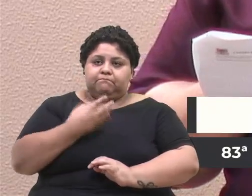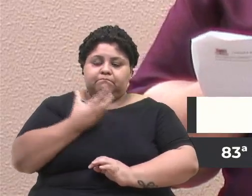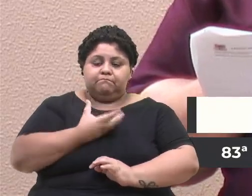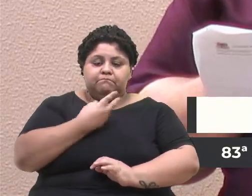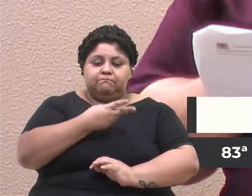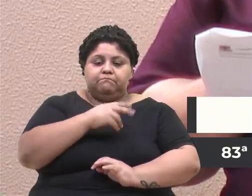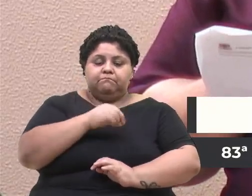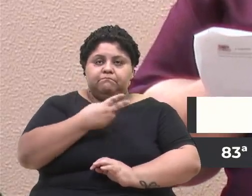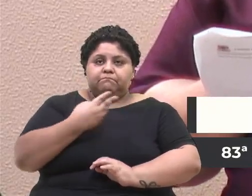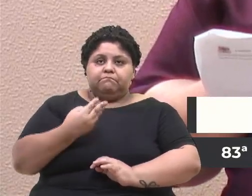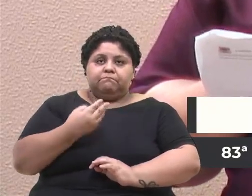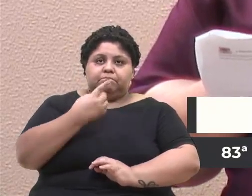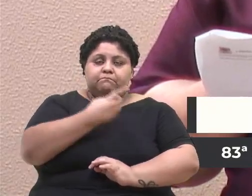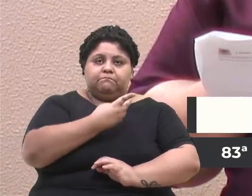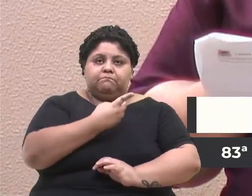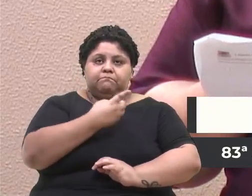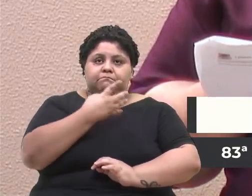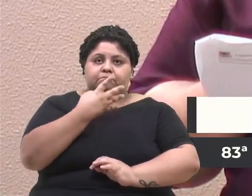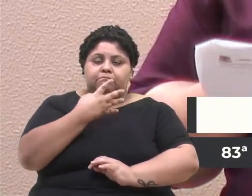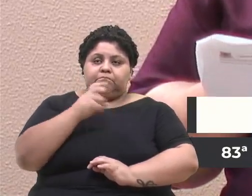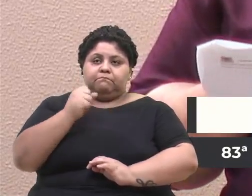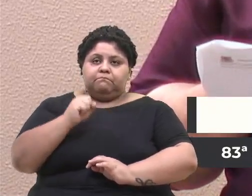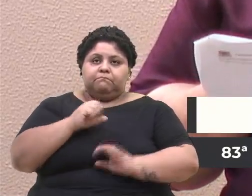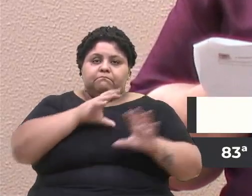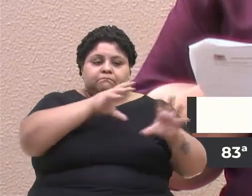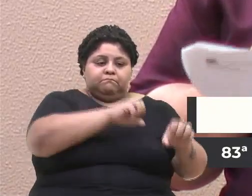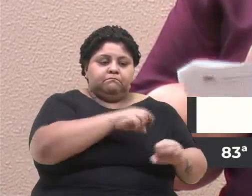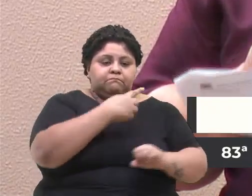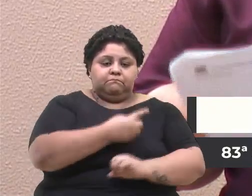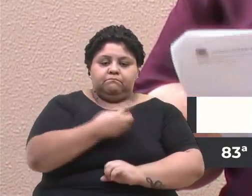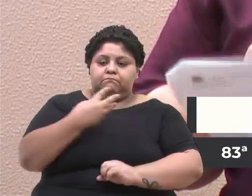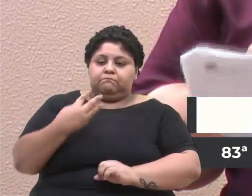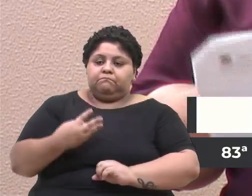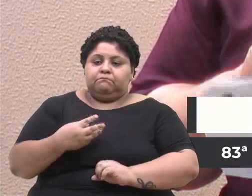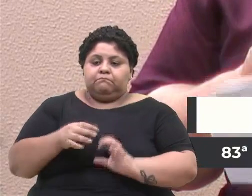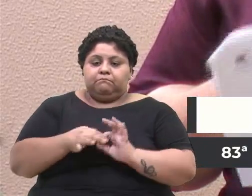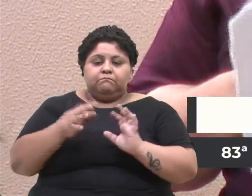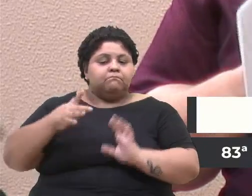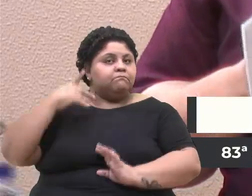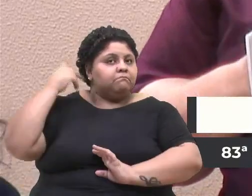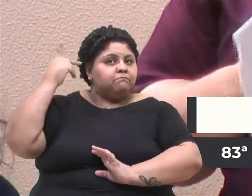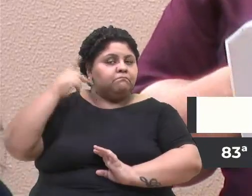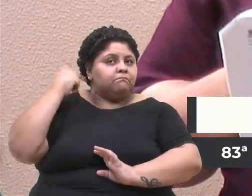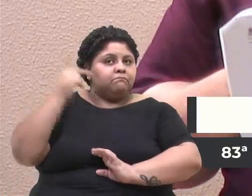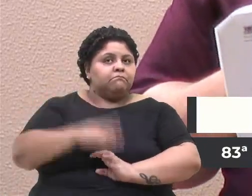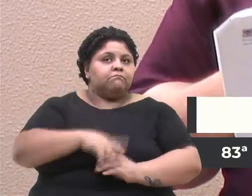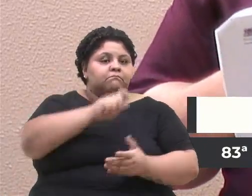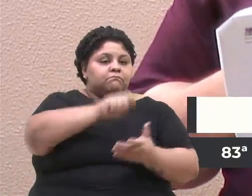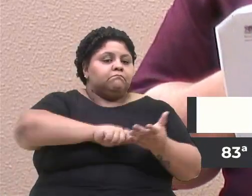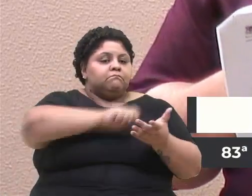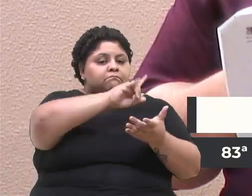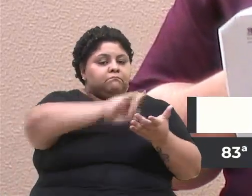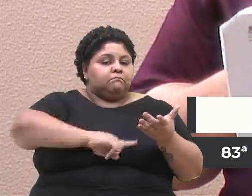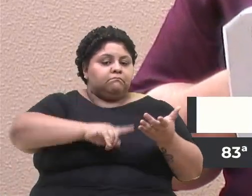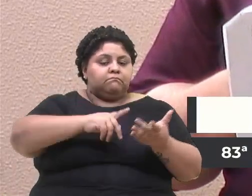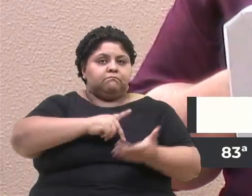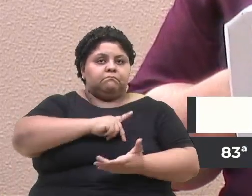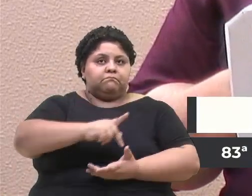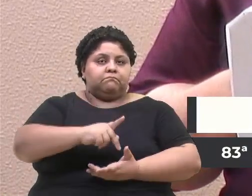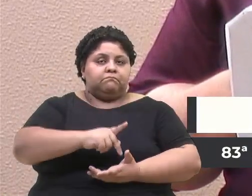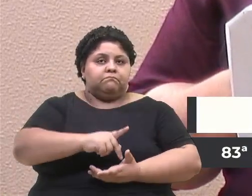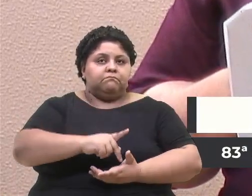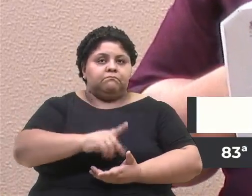148 anos de economização e 133 de emancipação política. Documento vem assinado ao presidente e relator Adriano Bressan,